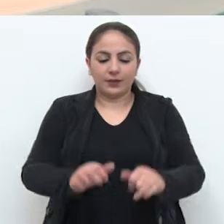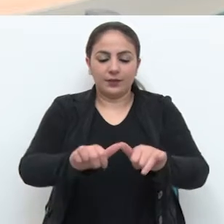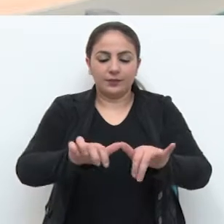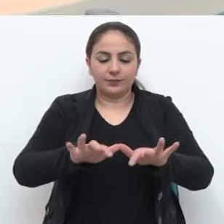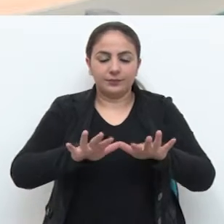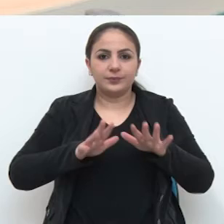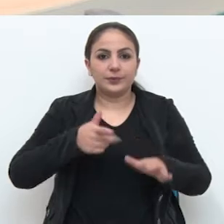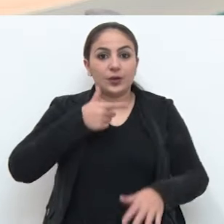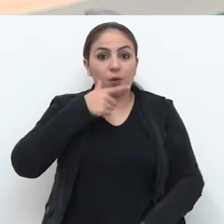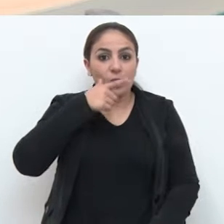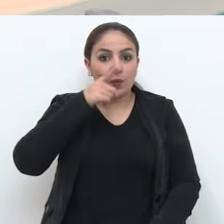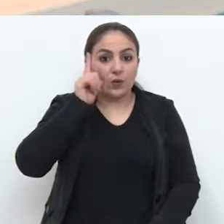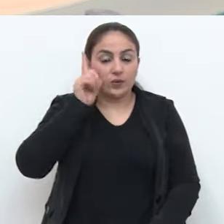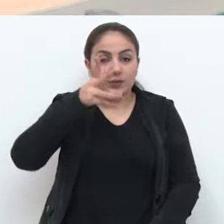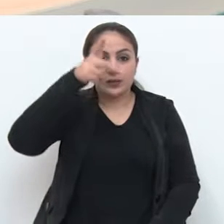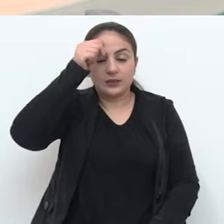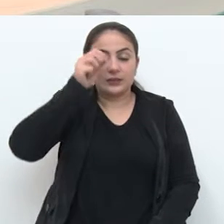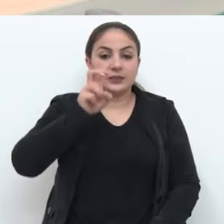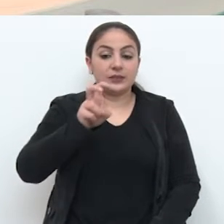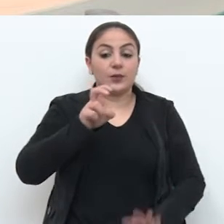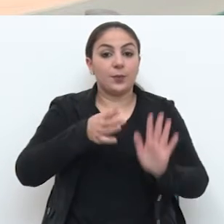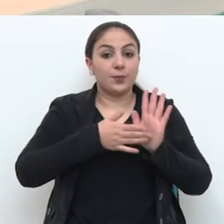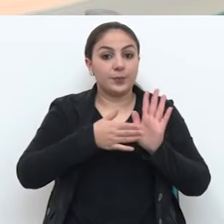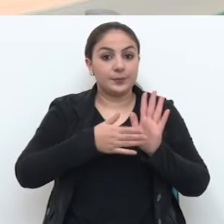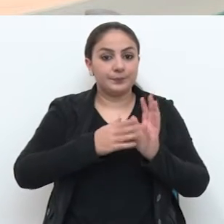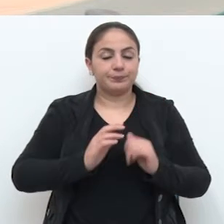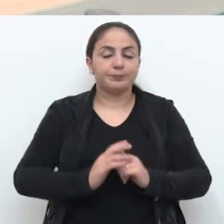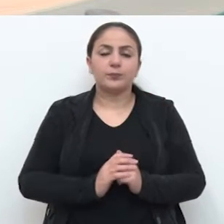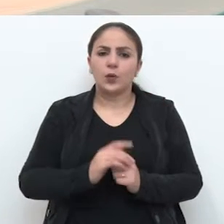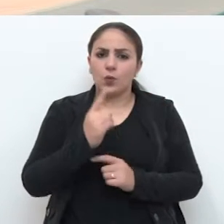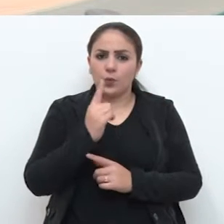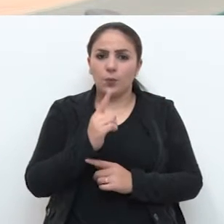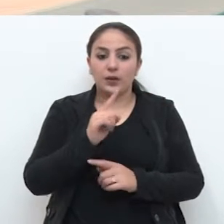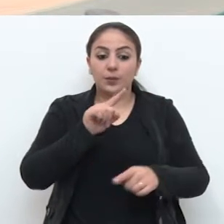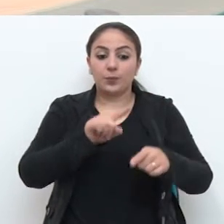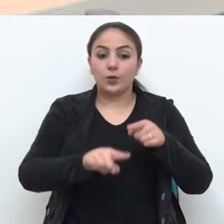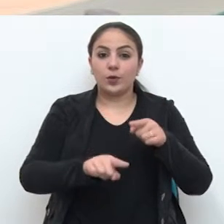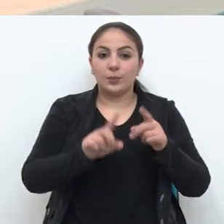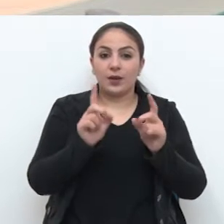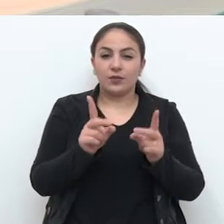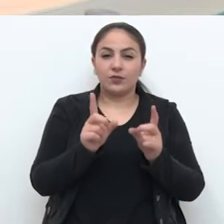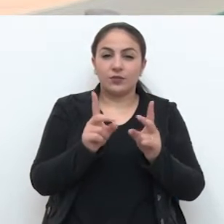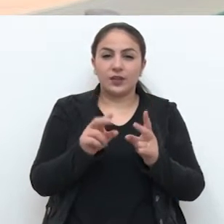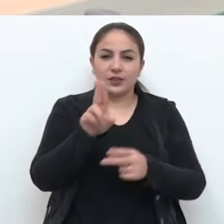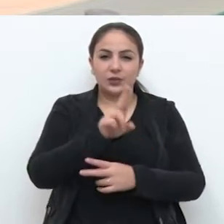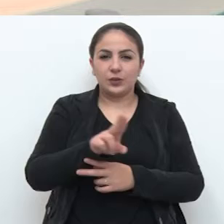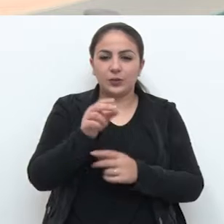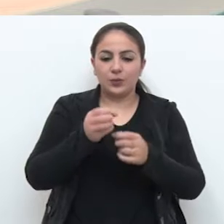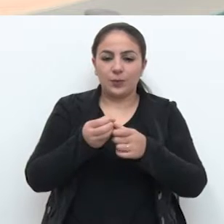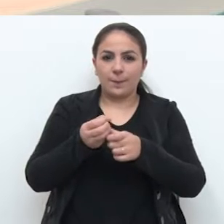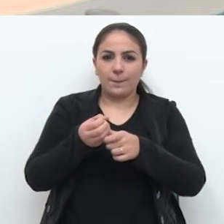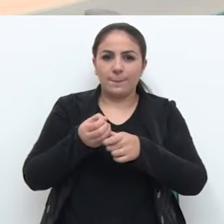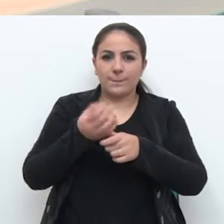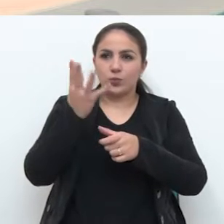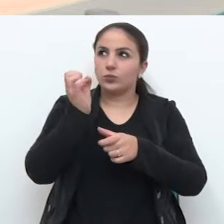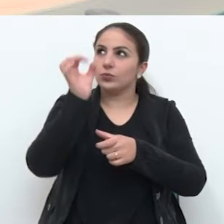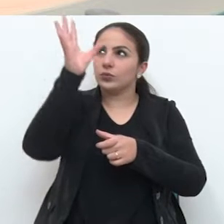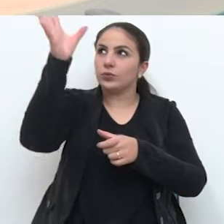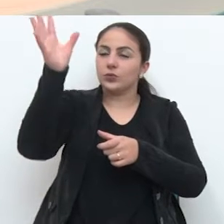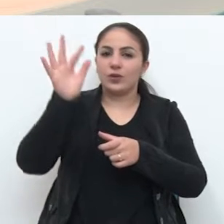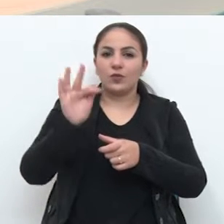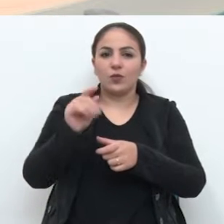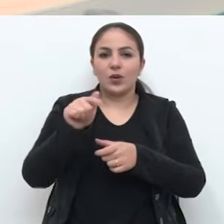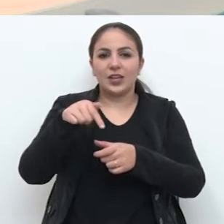Na sessão plenária de ontem foram apreciadas cinco proposições. Entre elas a que proíbe o comércio e o uso de